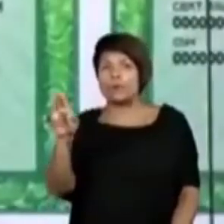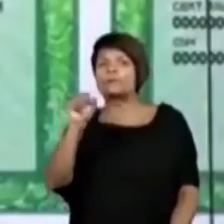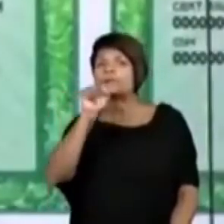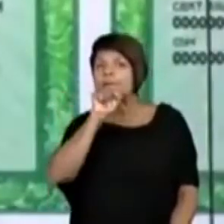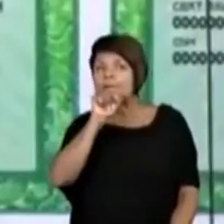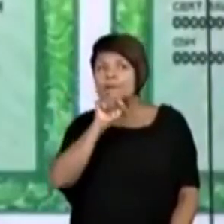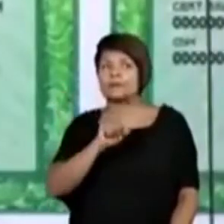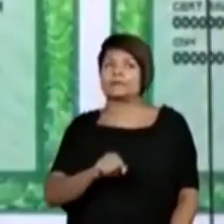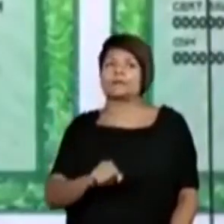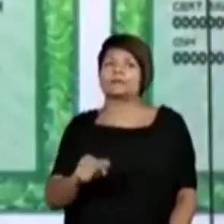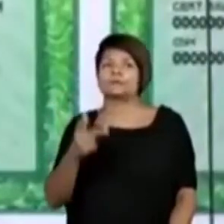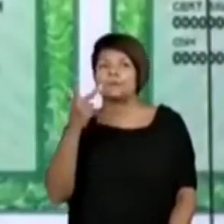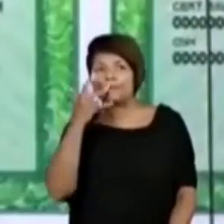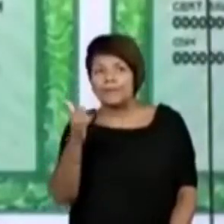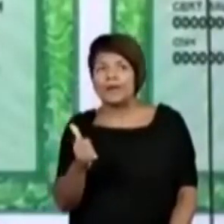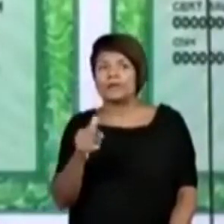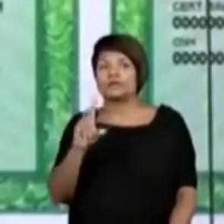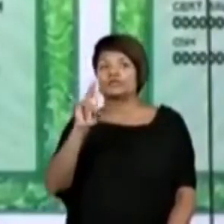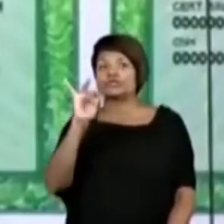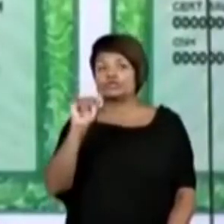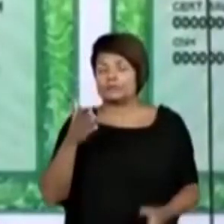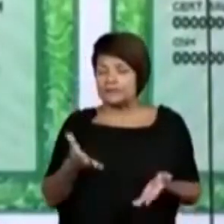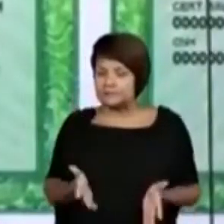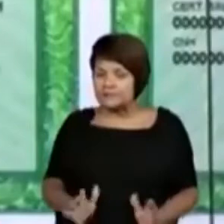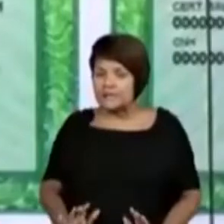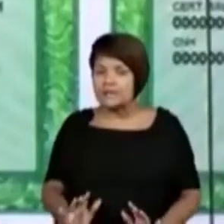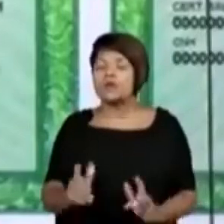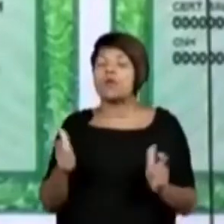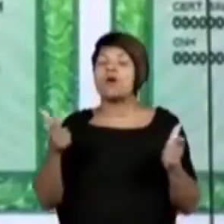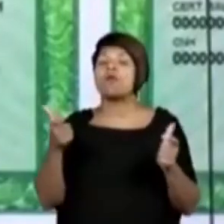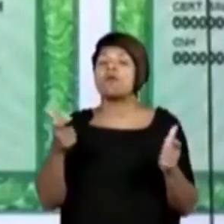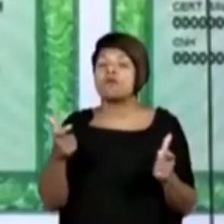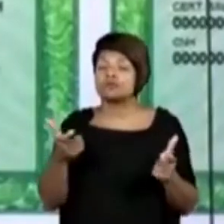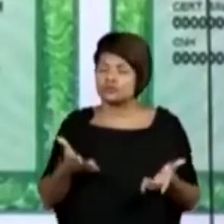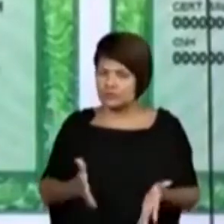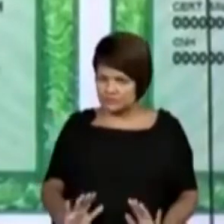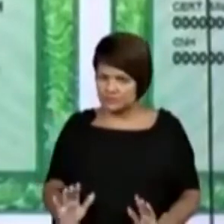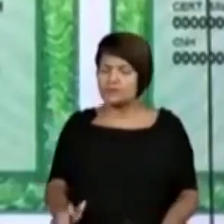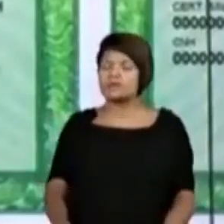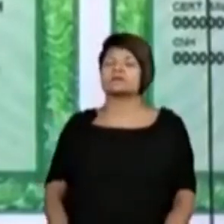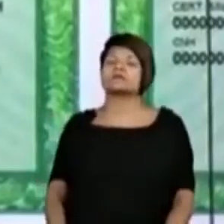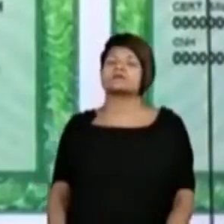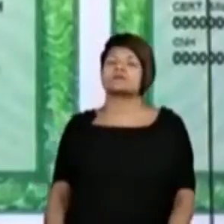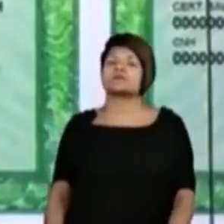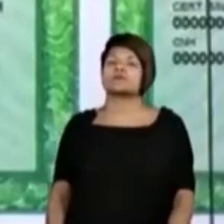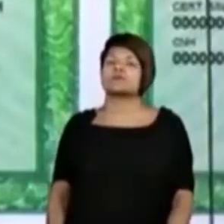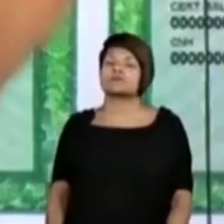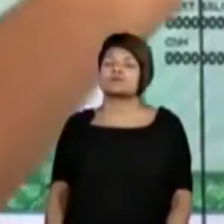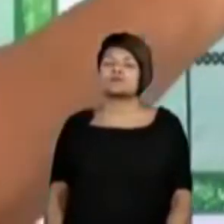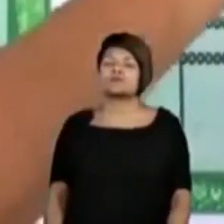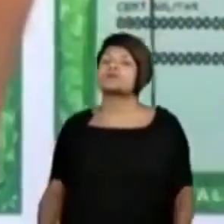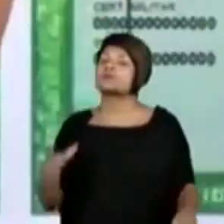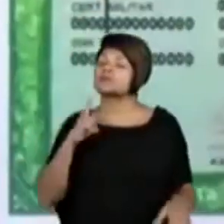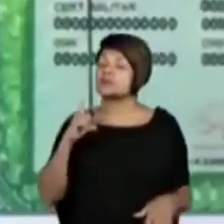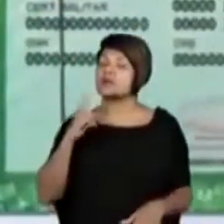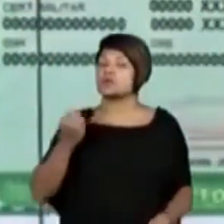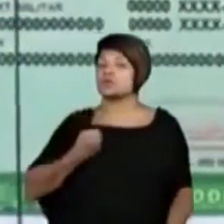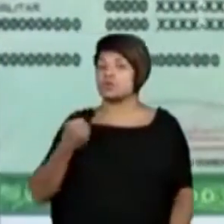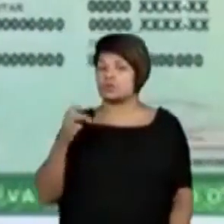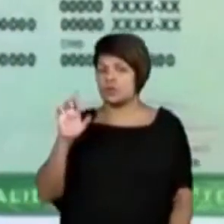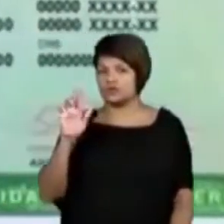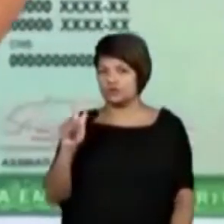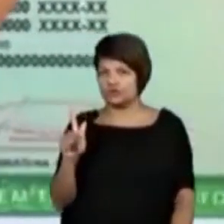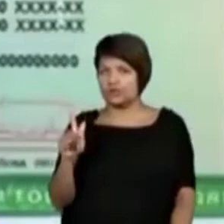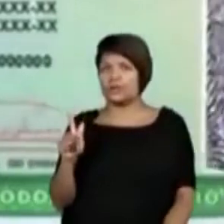do seu pai, a data do seu nascimento, da onde você nasceu. Tá bom? Tem lá o seu número de RG,